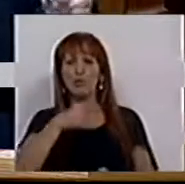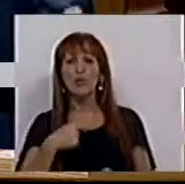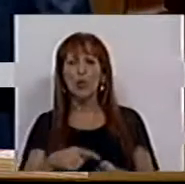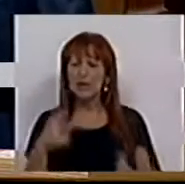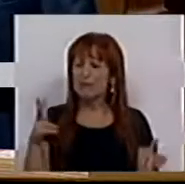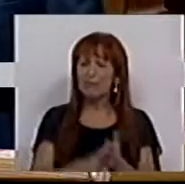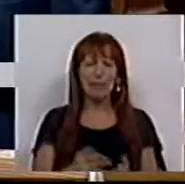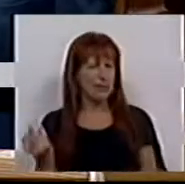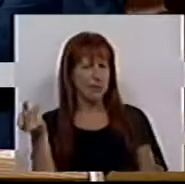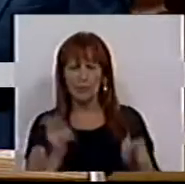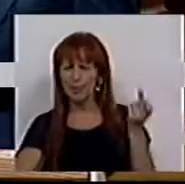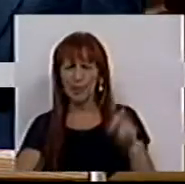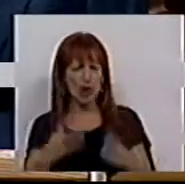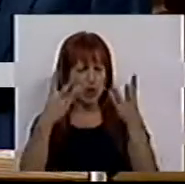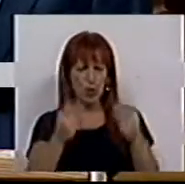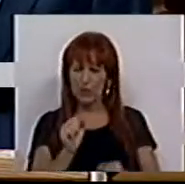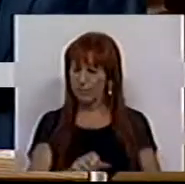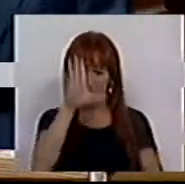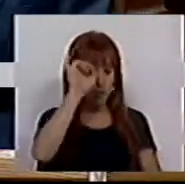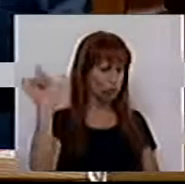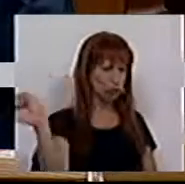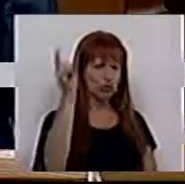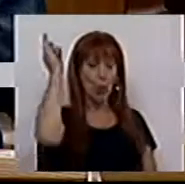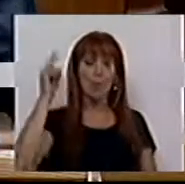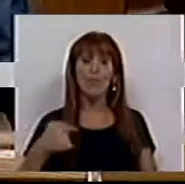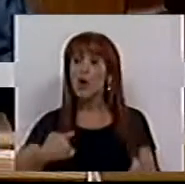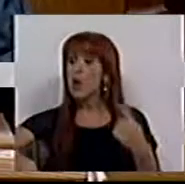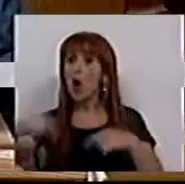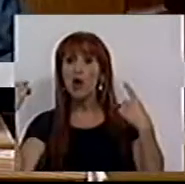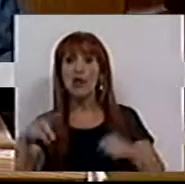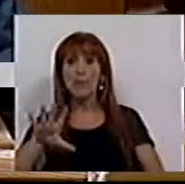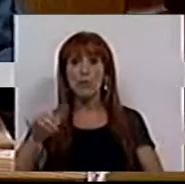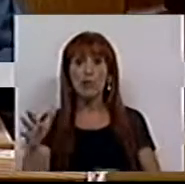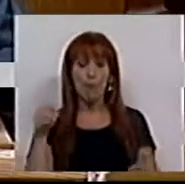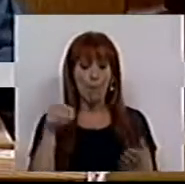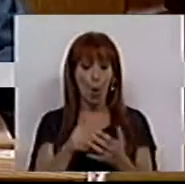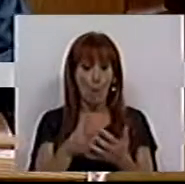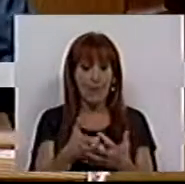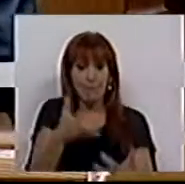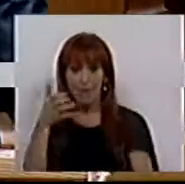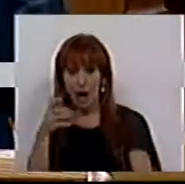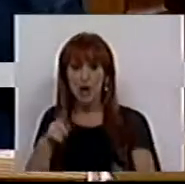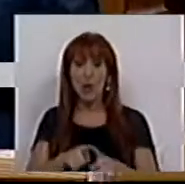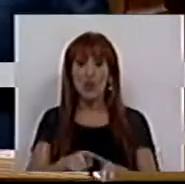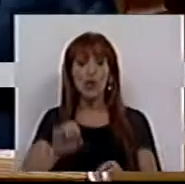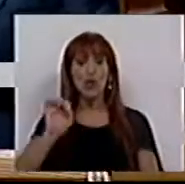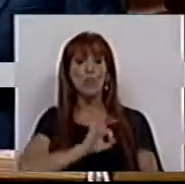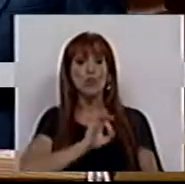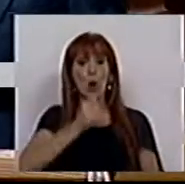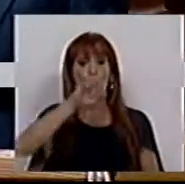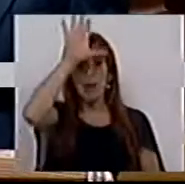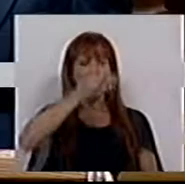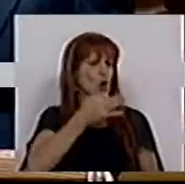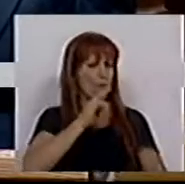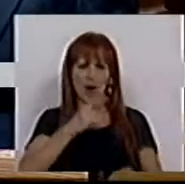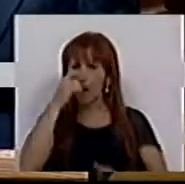reais não entram nas contas deste Governo. Nós temos um país mais pobre, mas o Sr. Primeiro-Ministro